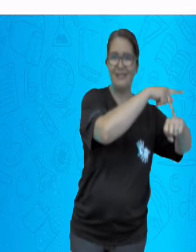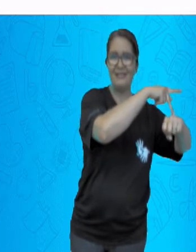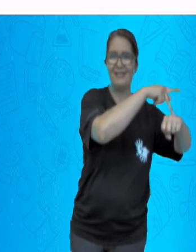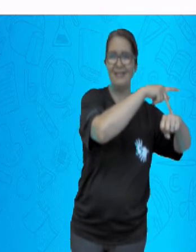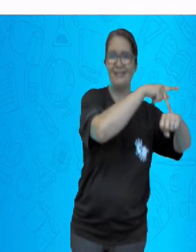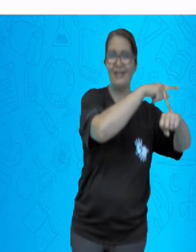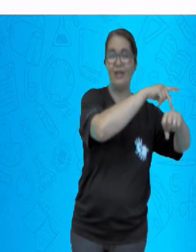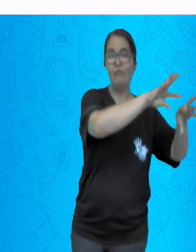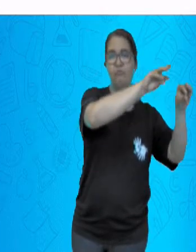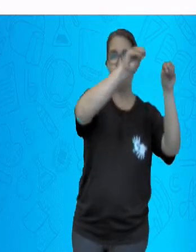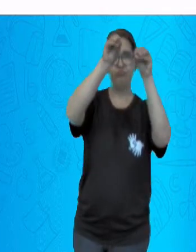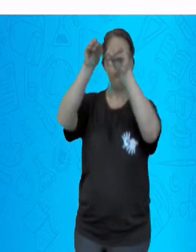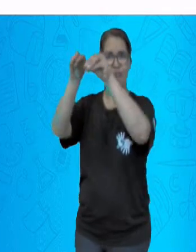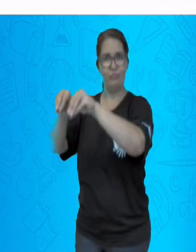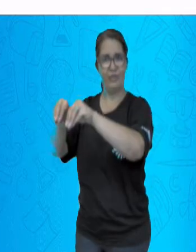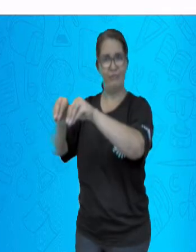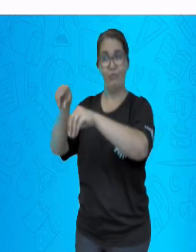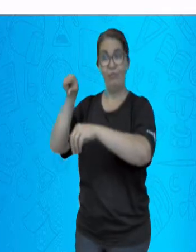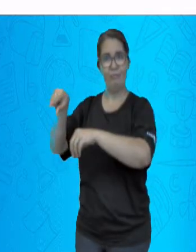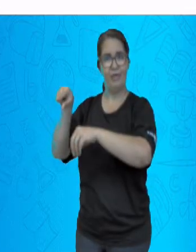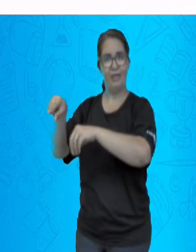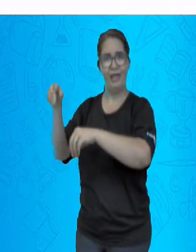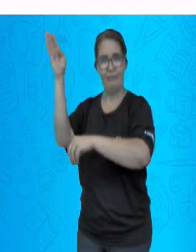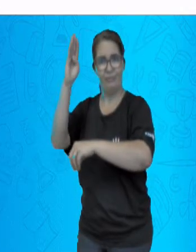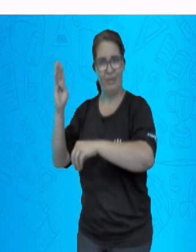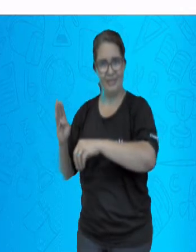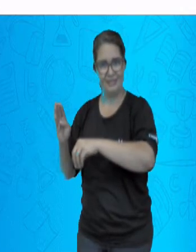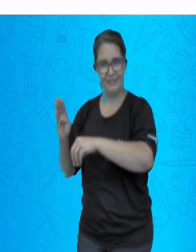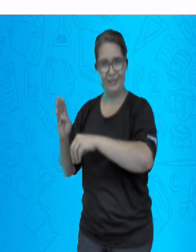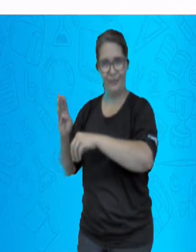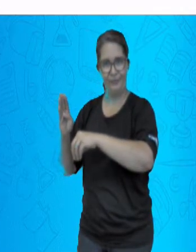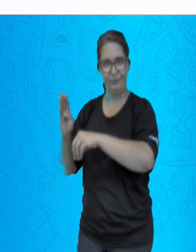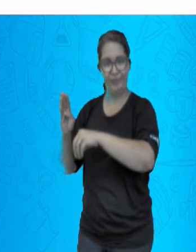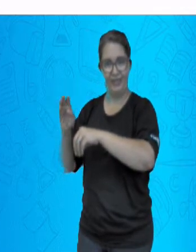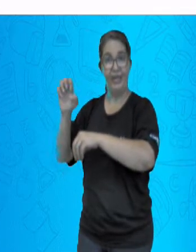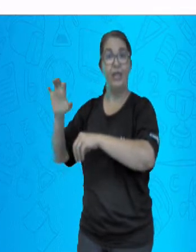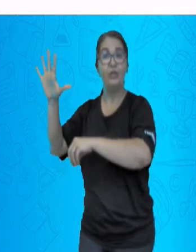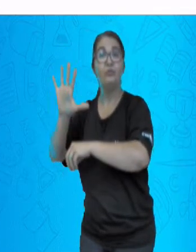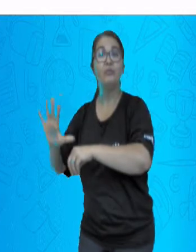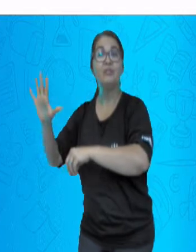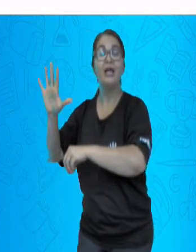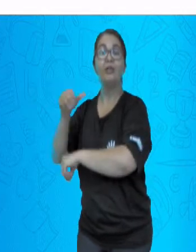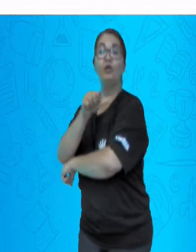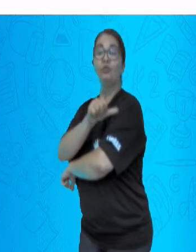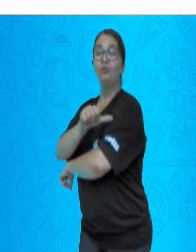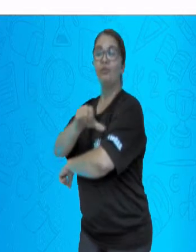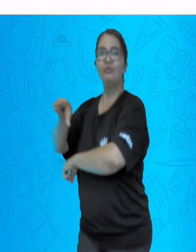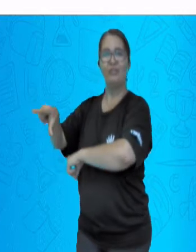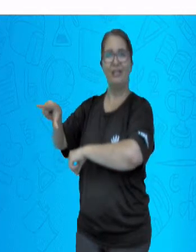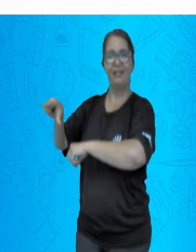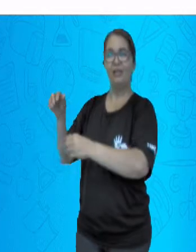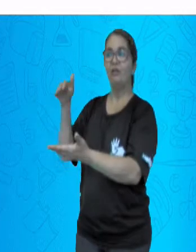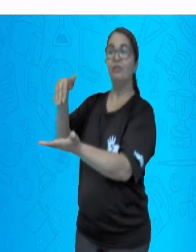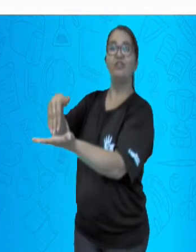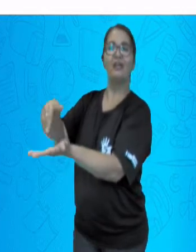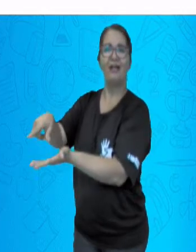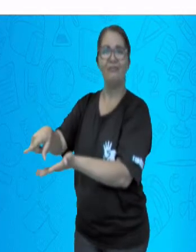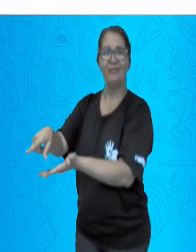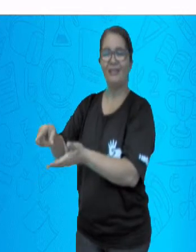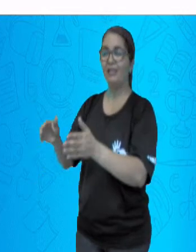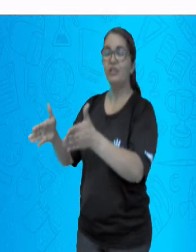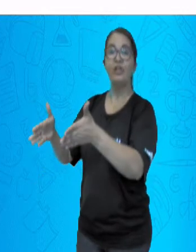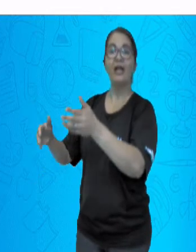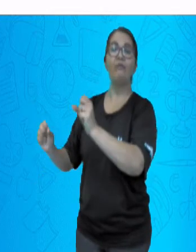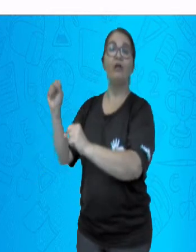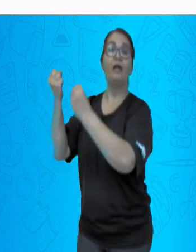na terra, na plantação de café. Aqui são as cidades às quais eles chegaram, mas